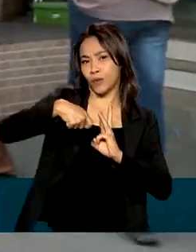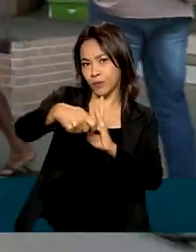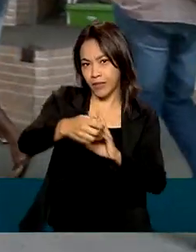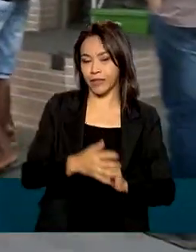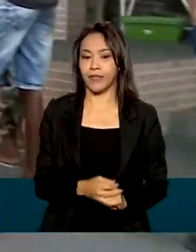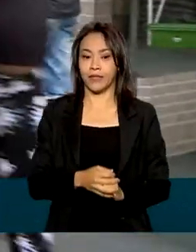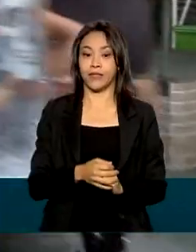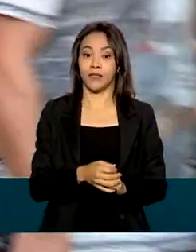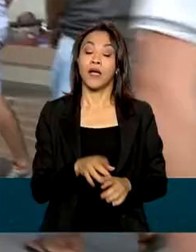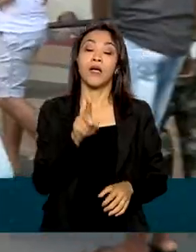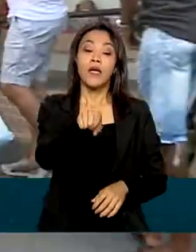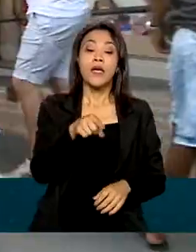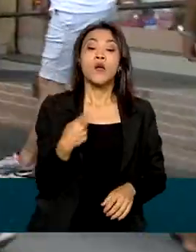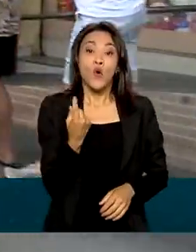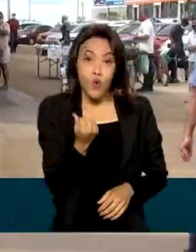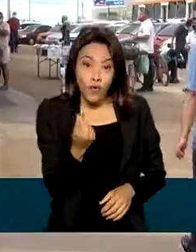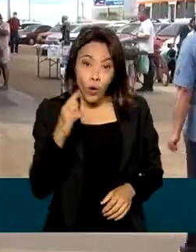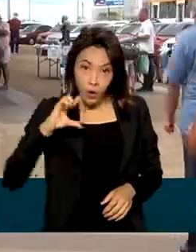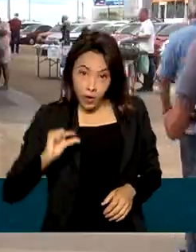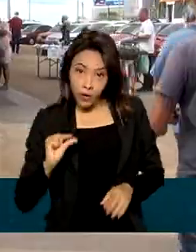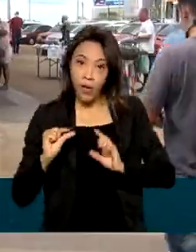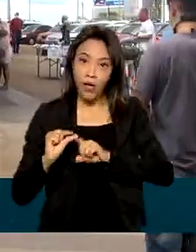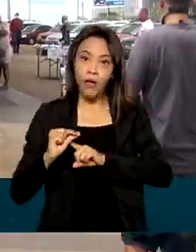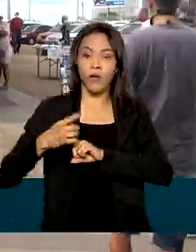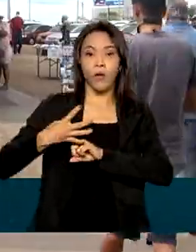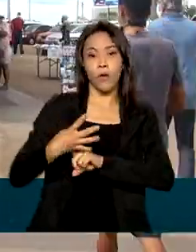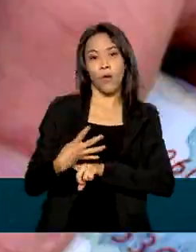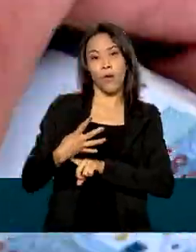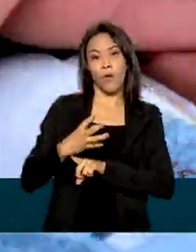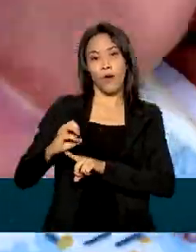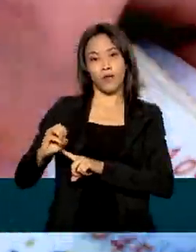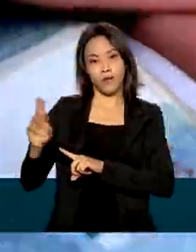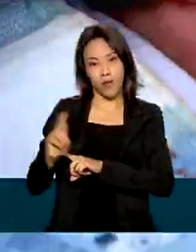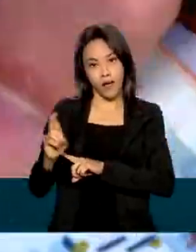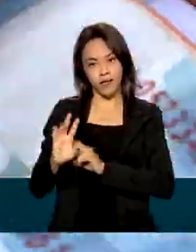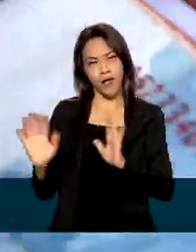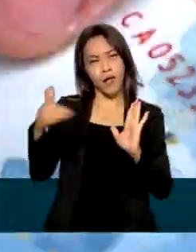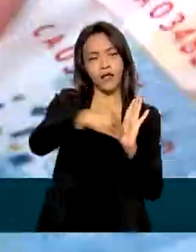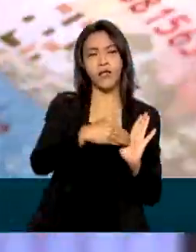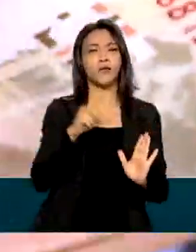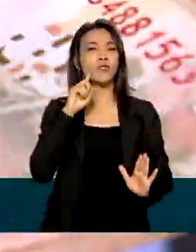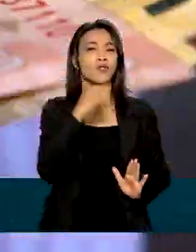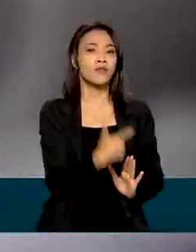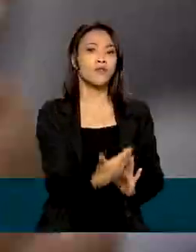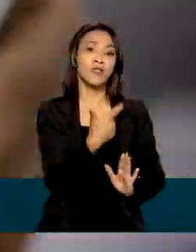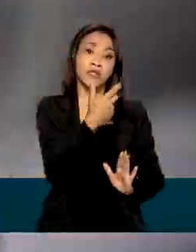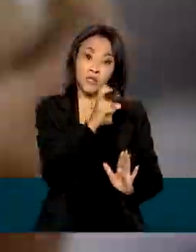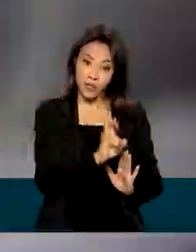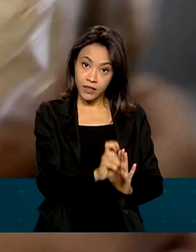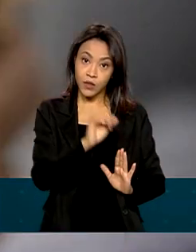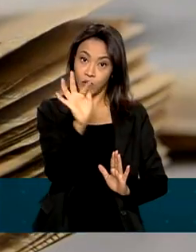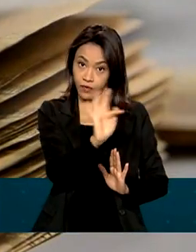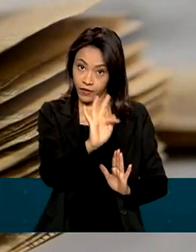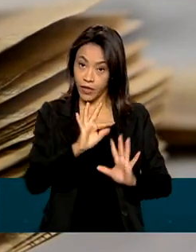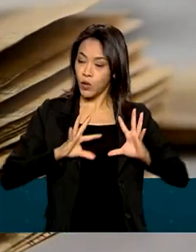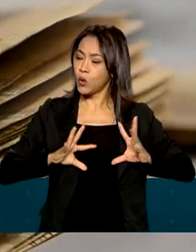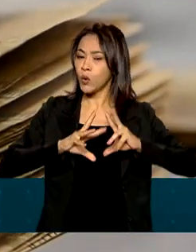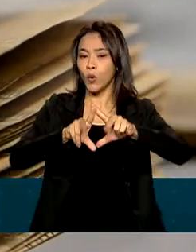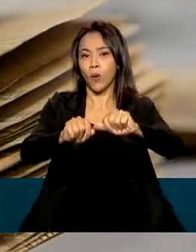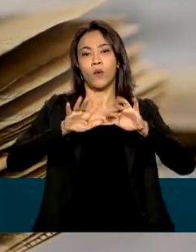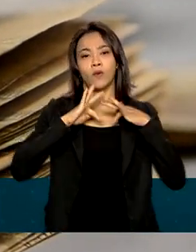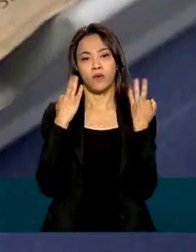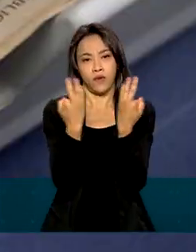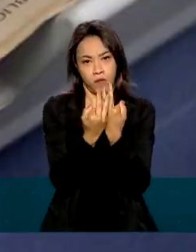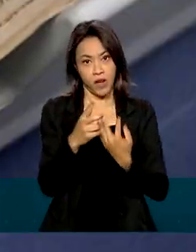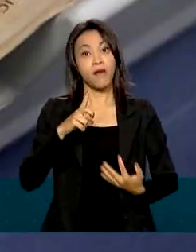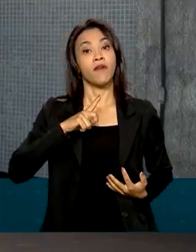O valor mínimo do auxílio neste ano é de 400 reais. Até o dia 25 de fevereiro, todas as famílias estarão